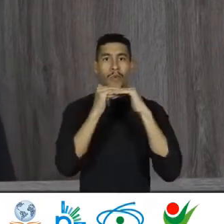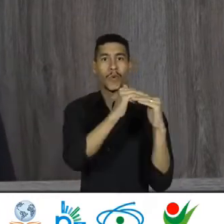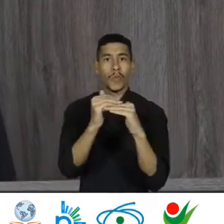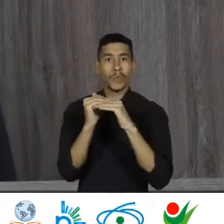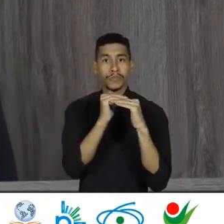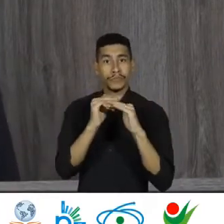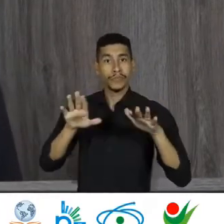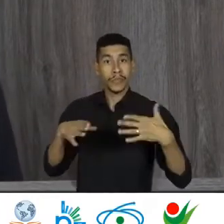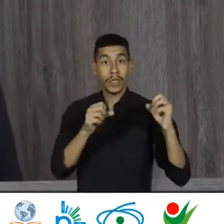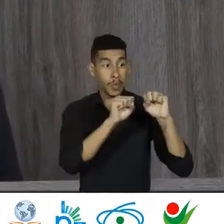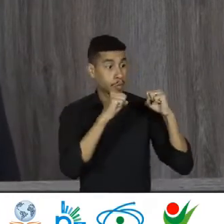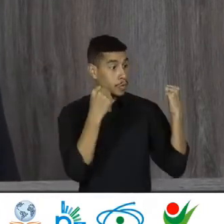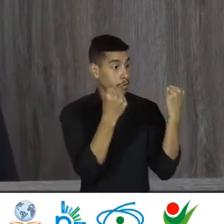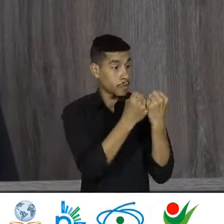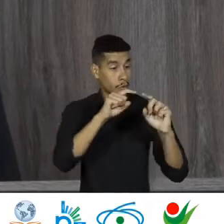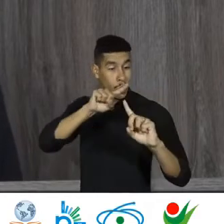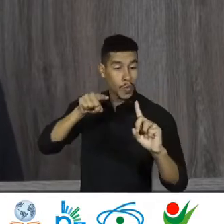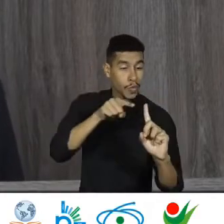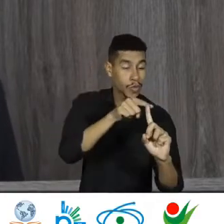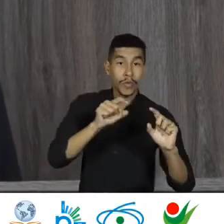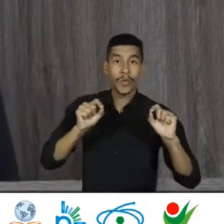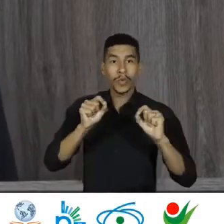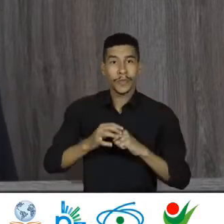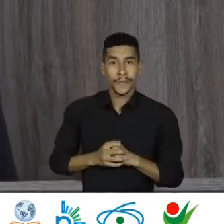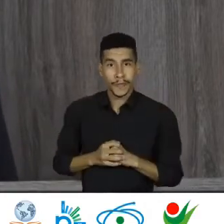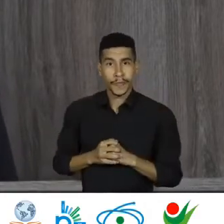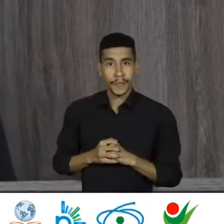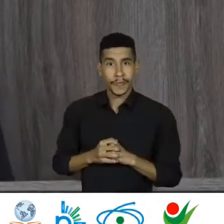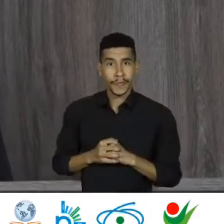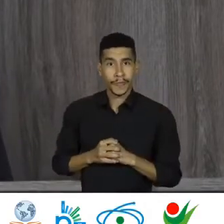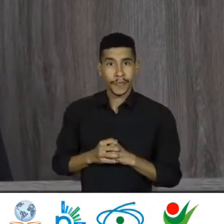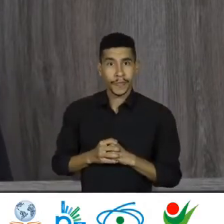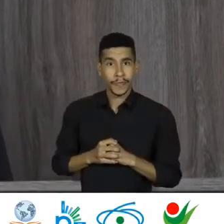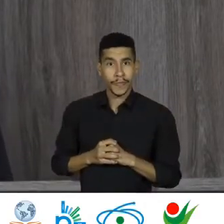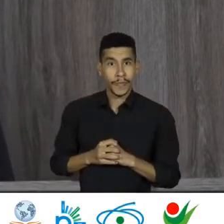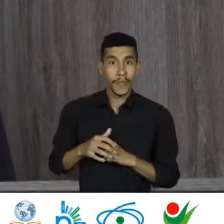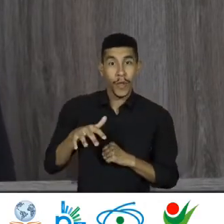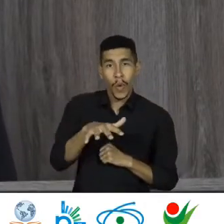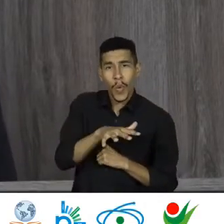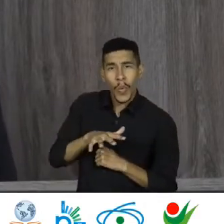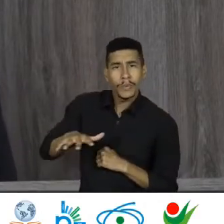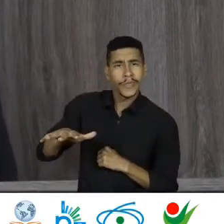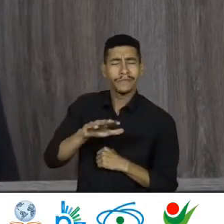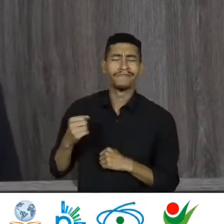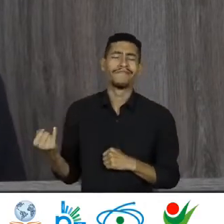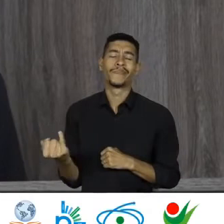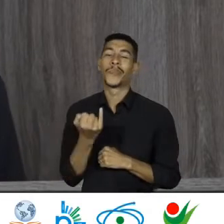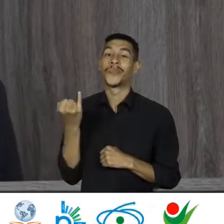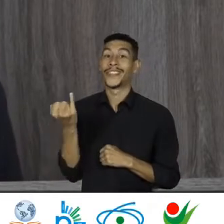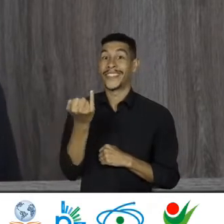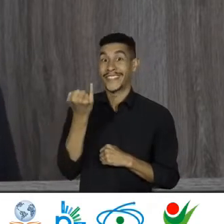converte-se em uma ocasião oportuna ou mesmo indispensável